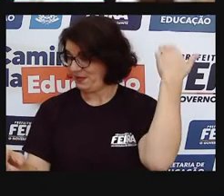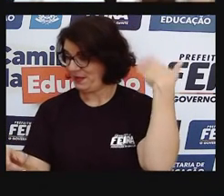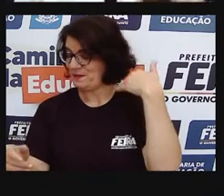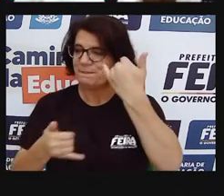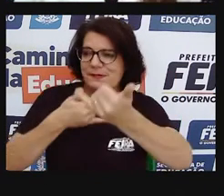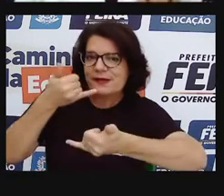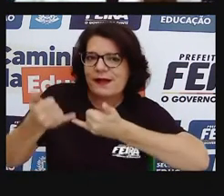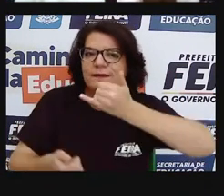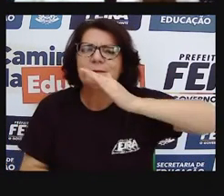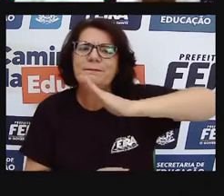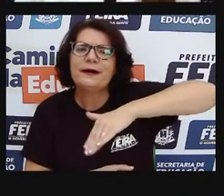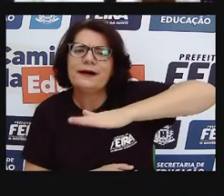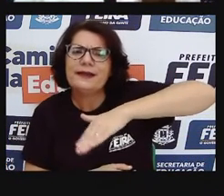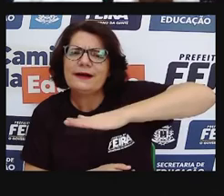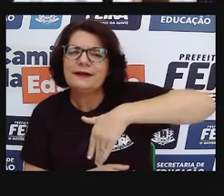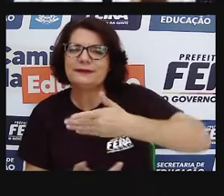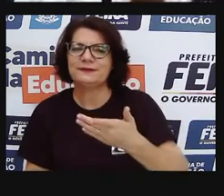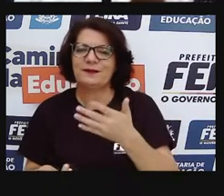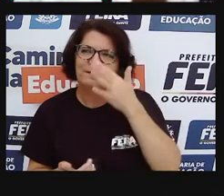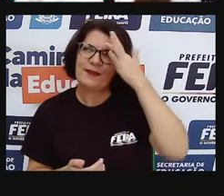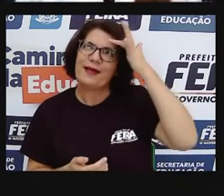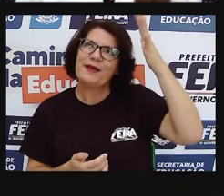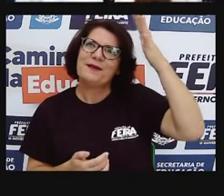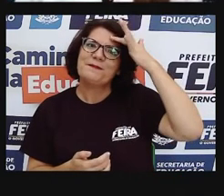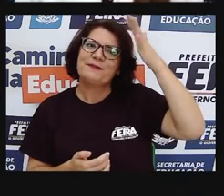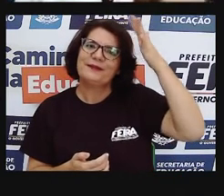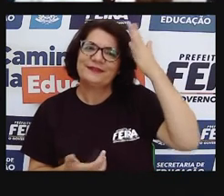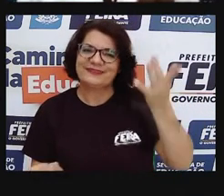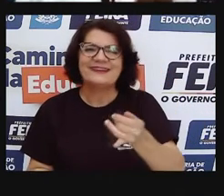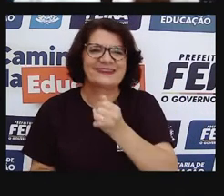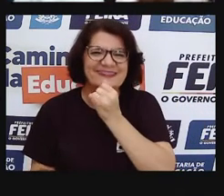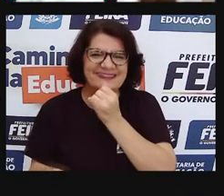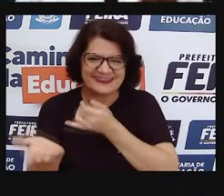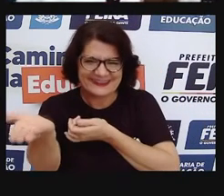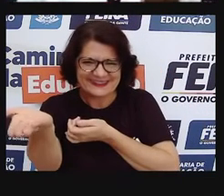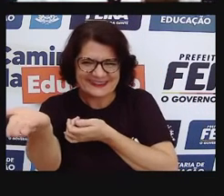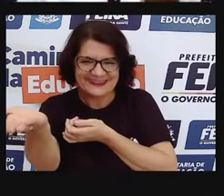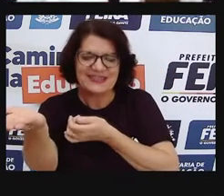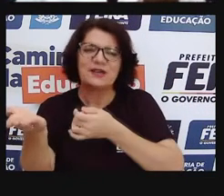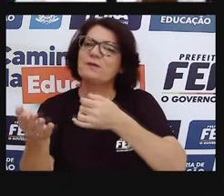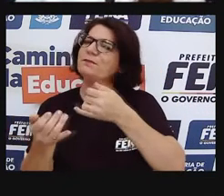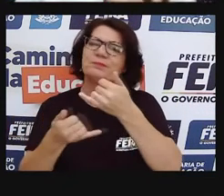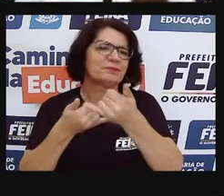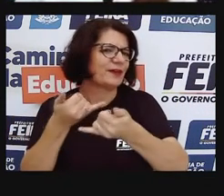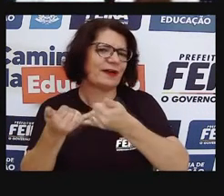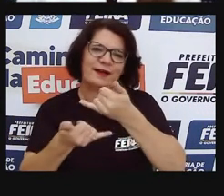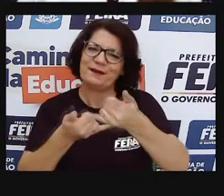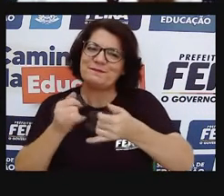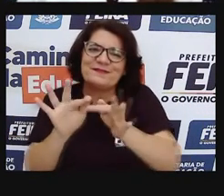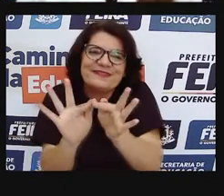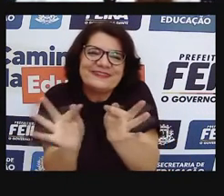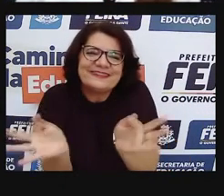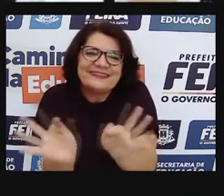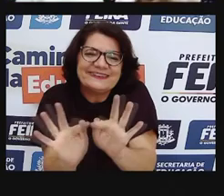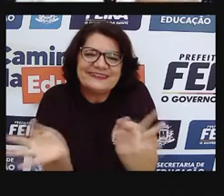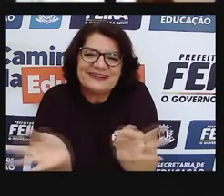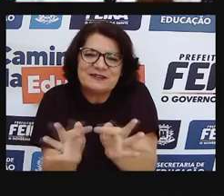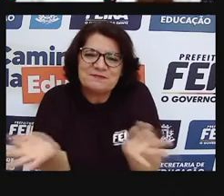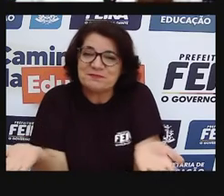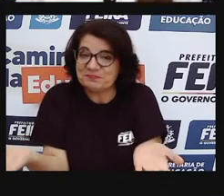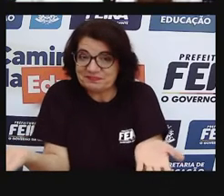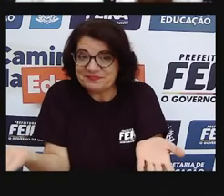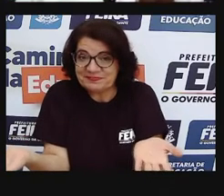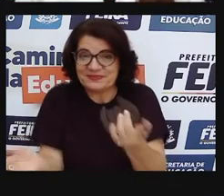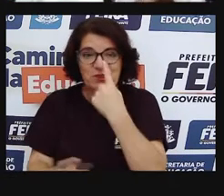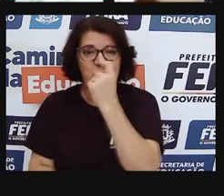divertir, pra gente construir boas memórias. Olha quantos exemplos de coisas simples, materiais, né, reciclados até, mas que